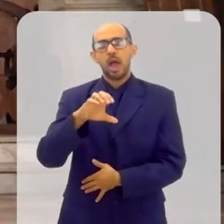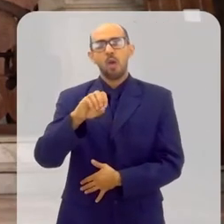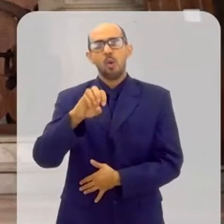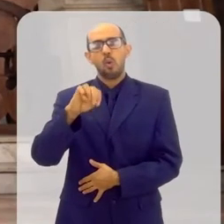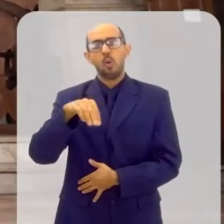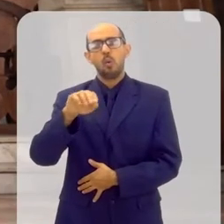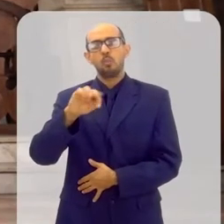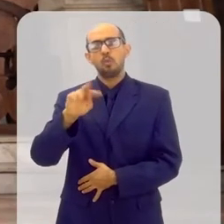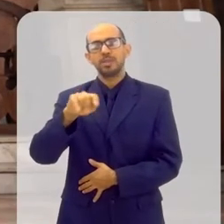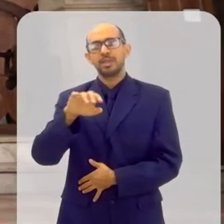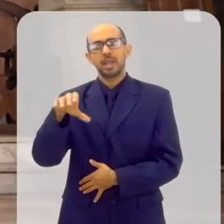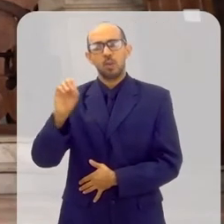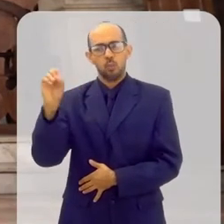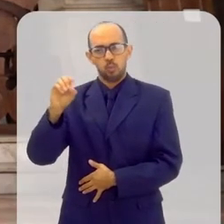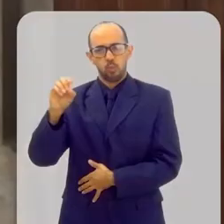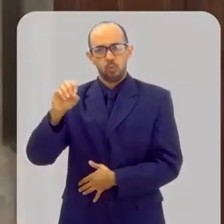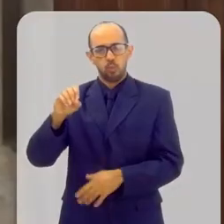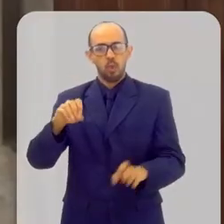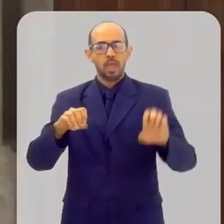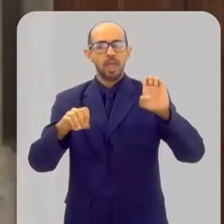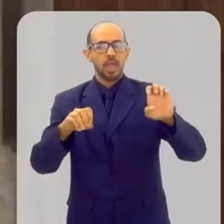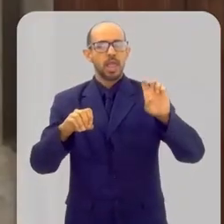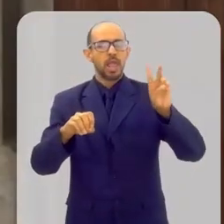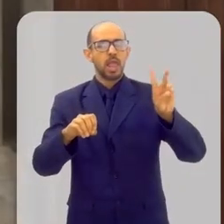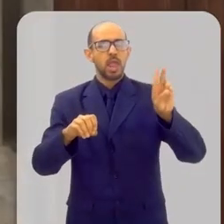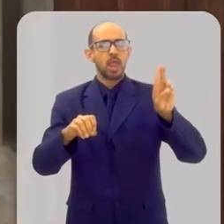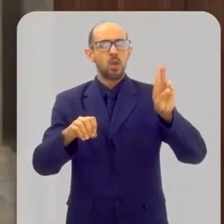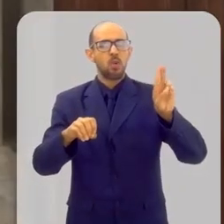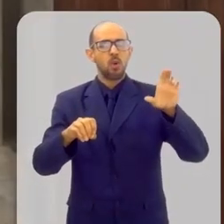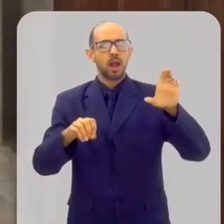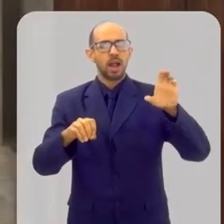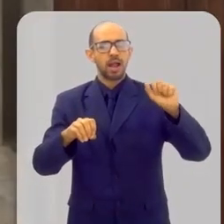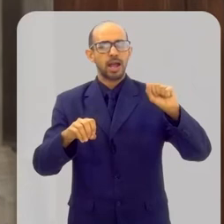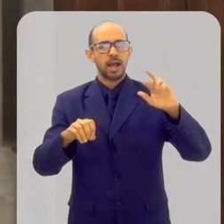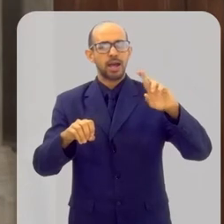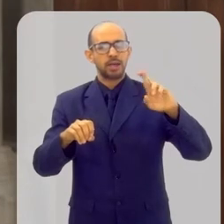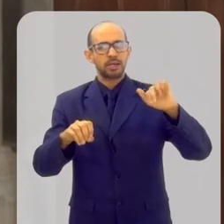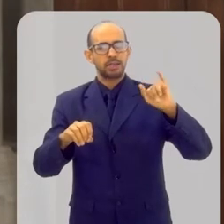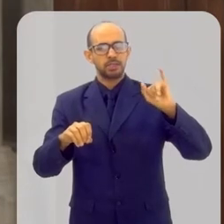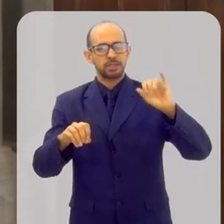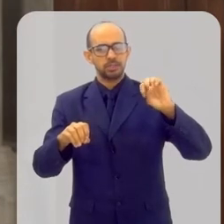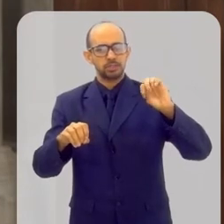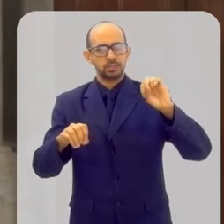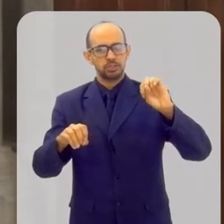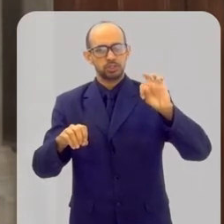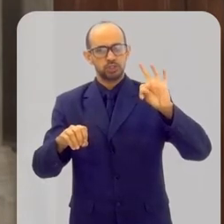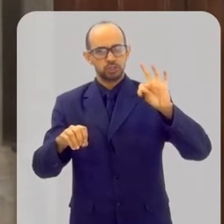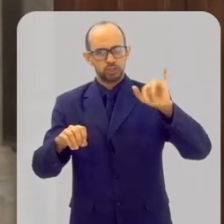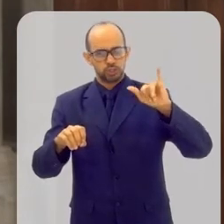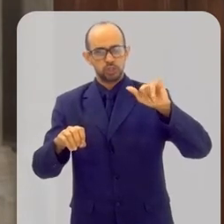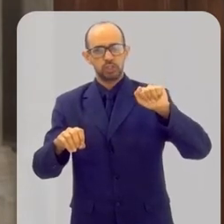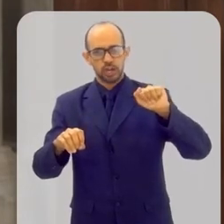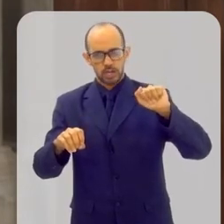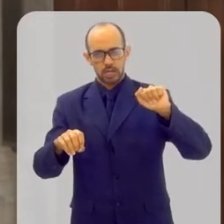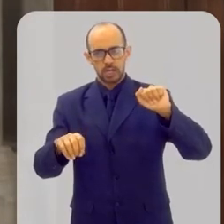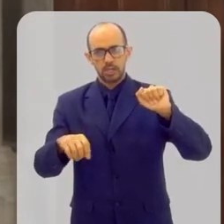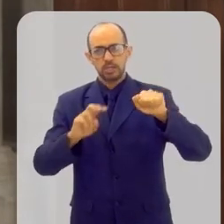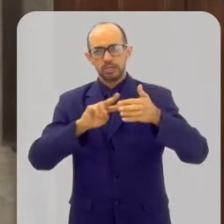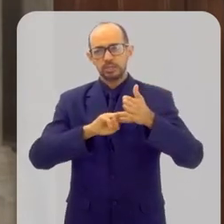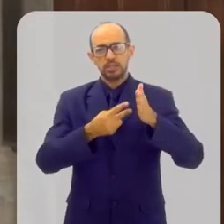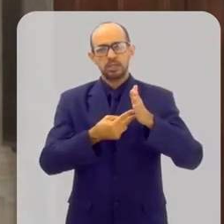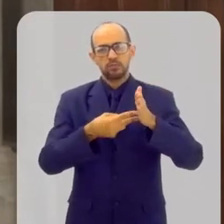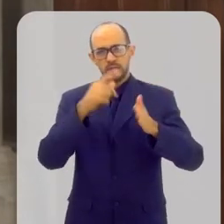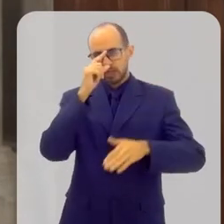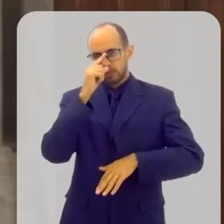ou eucaristia. Eucaristia é uma palavra grega, já que nós usamos aqui na nossa igreja, além do português, o grego e o árabe. Eucaristia